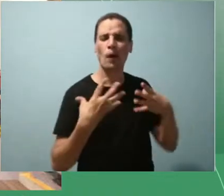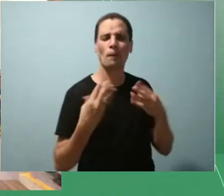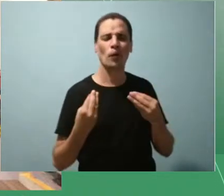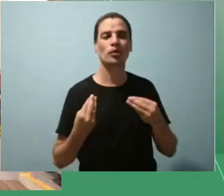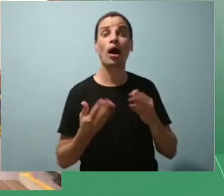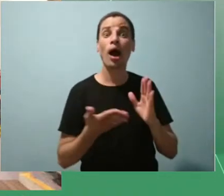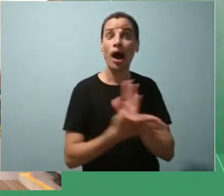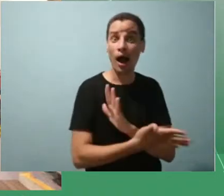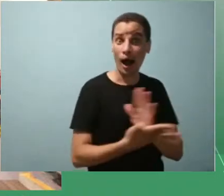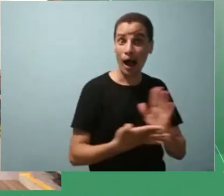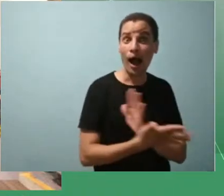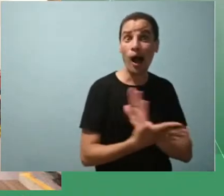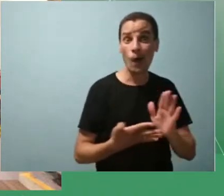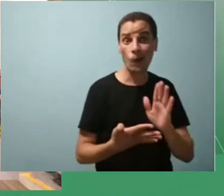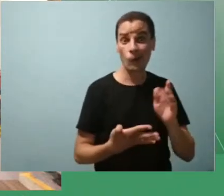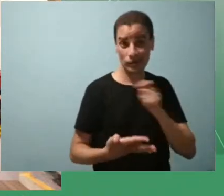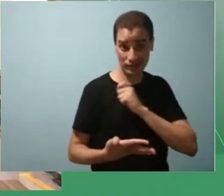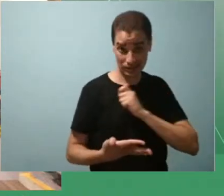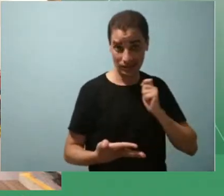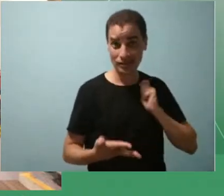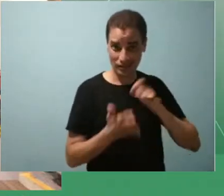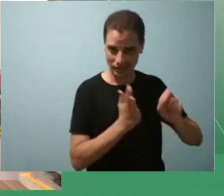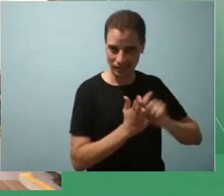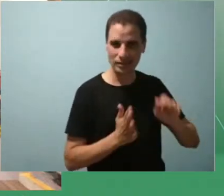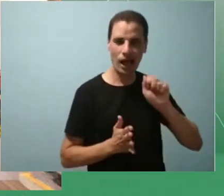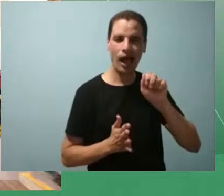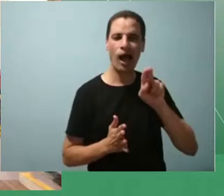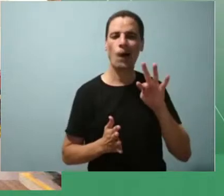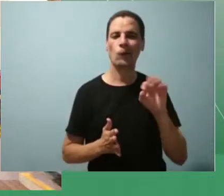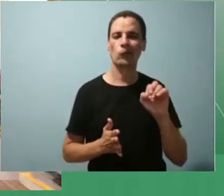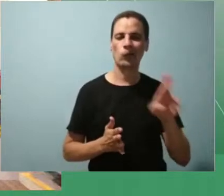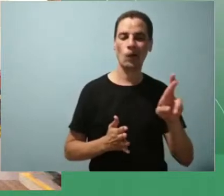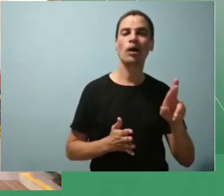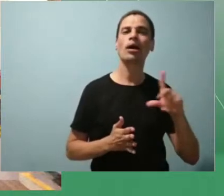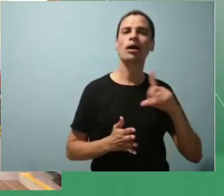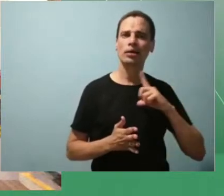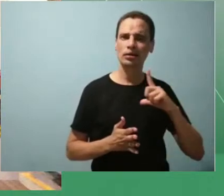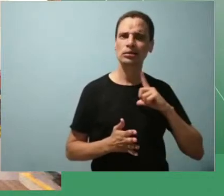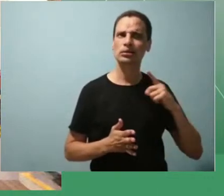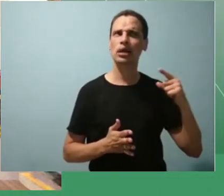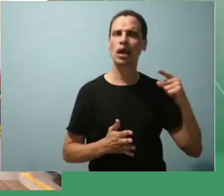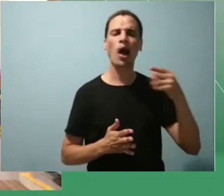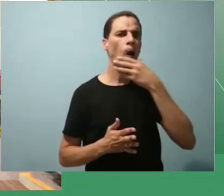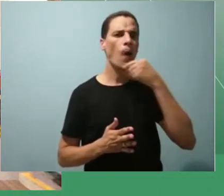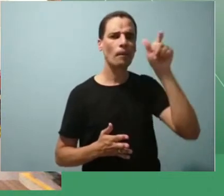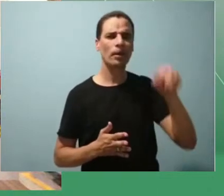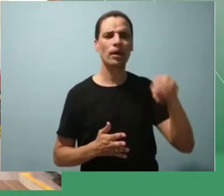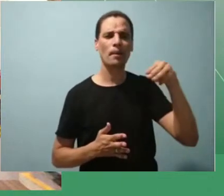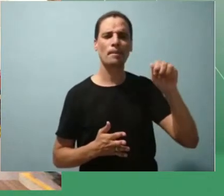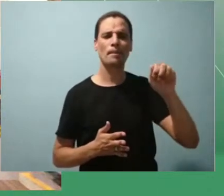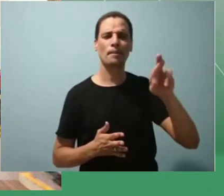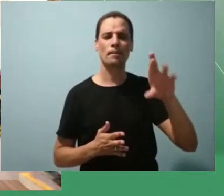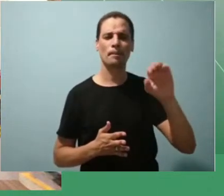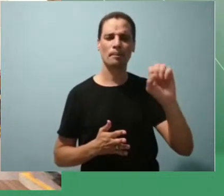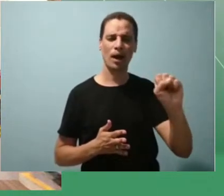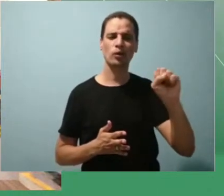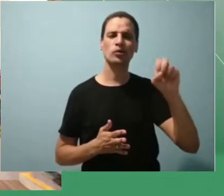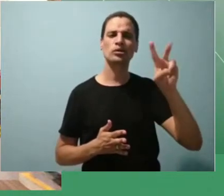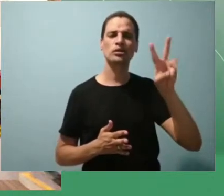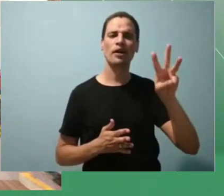eu tive a honra tive de ter o professor Marcos Bagno como professor na UNB na Universidade de Brasília